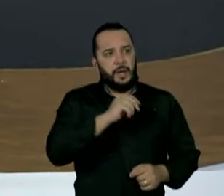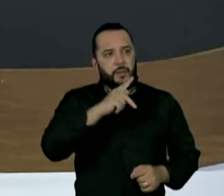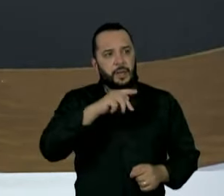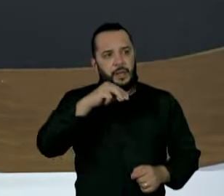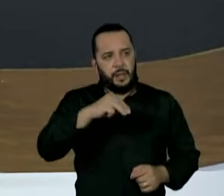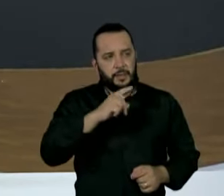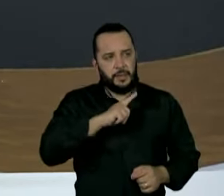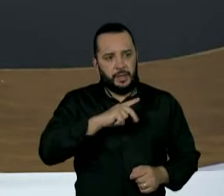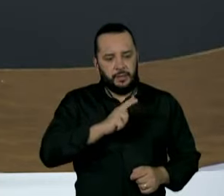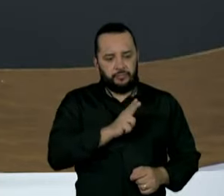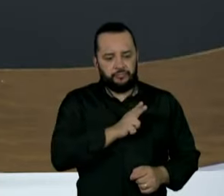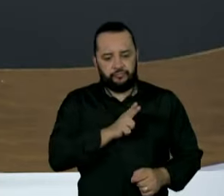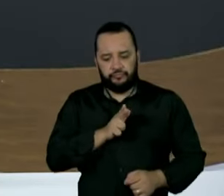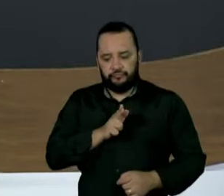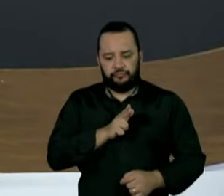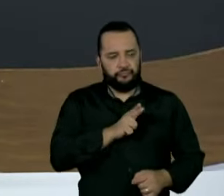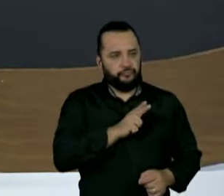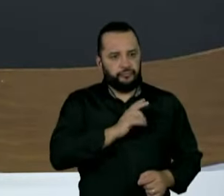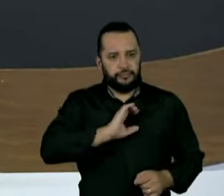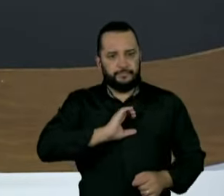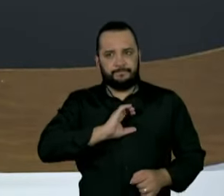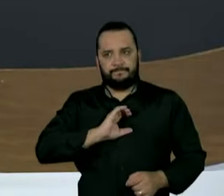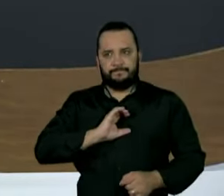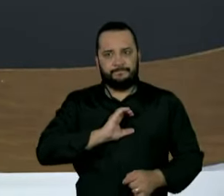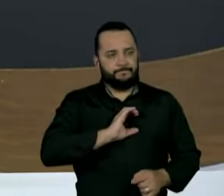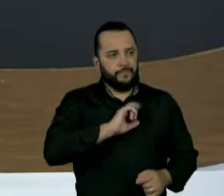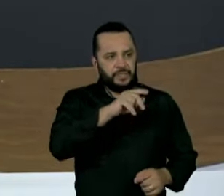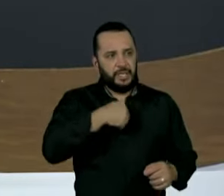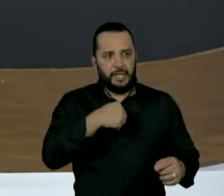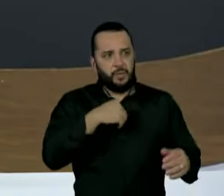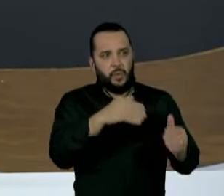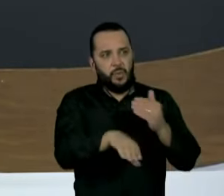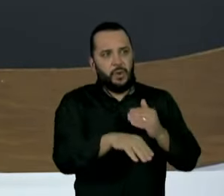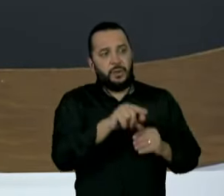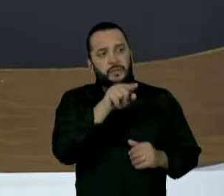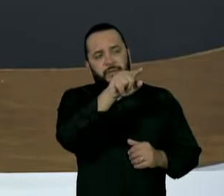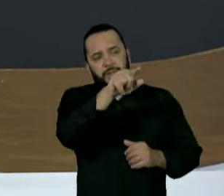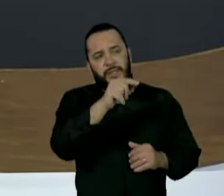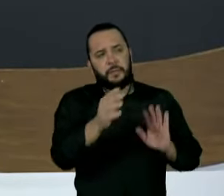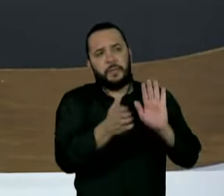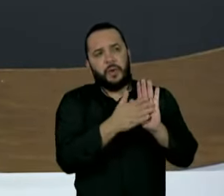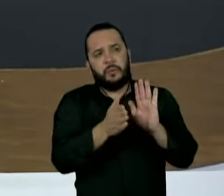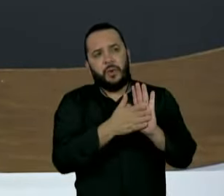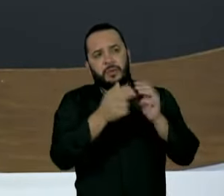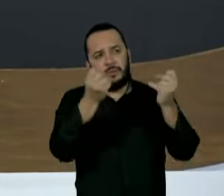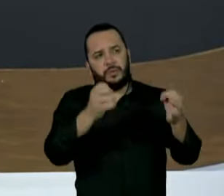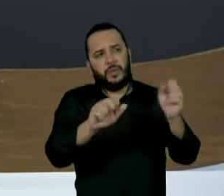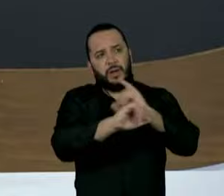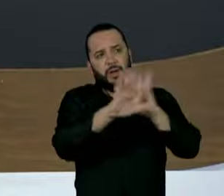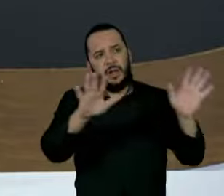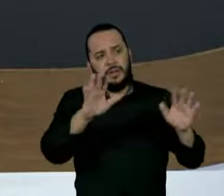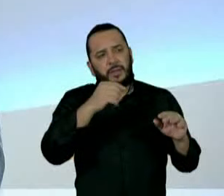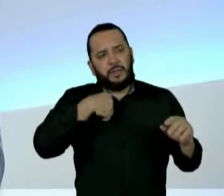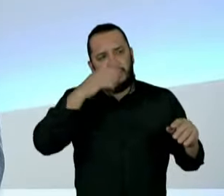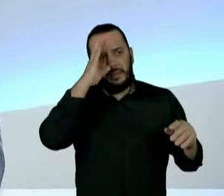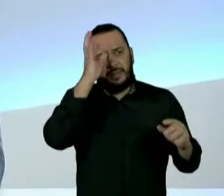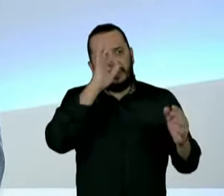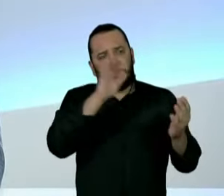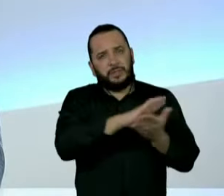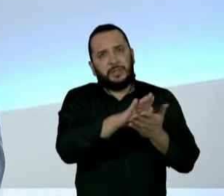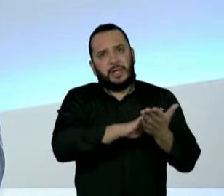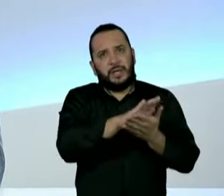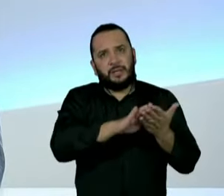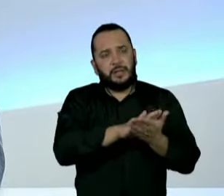Mas na sabatina recente da Folha e do UOL, o apresentou uma proposta que não ficou clara, que não é fácil de compreender, num